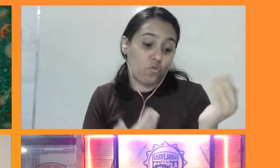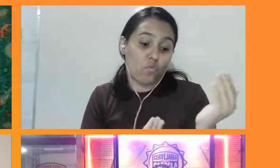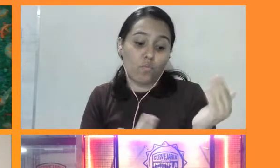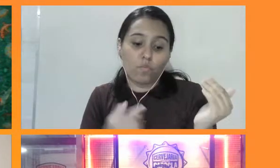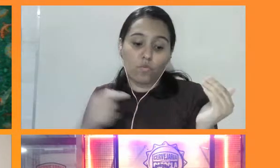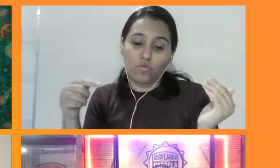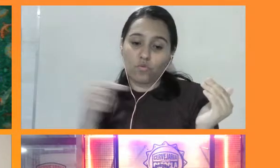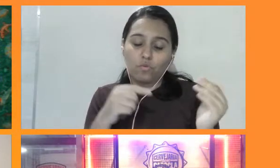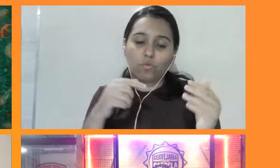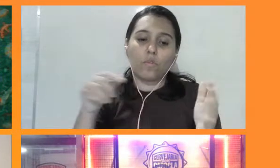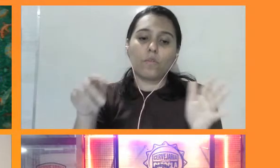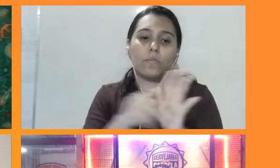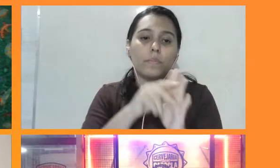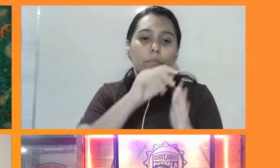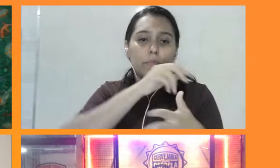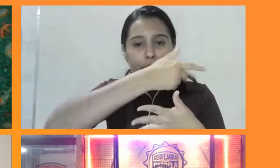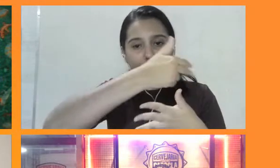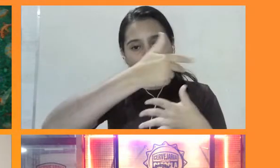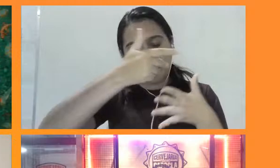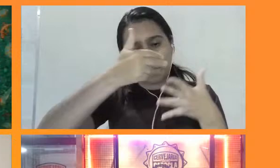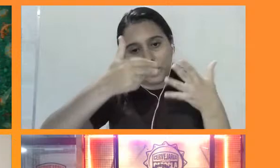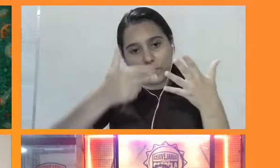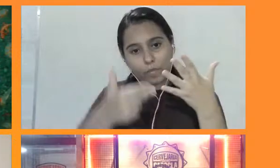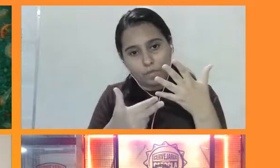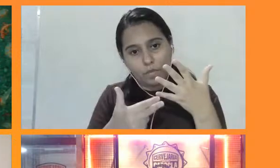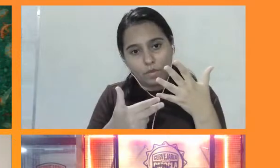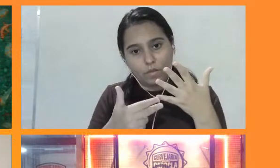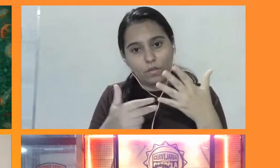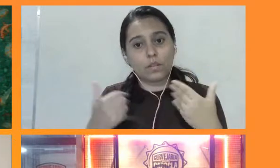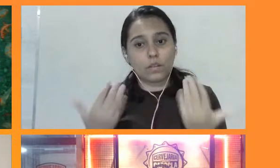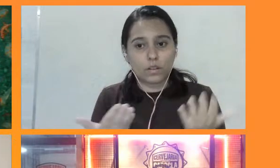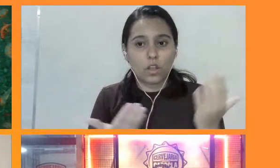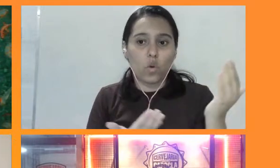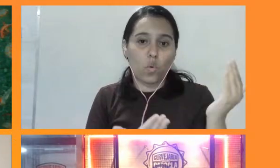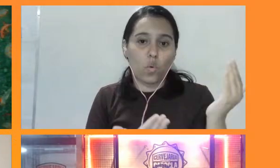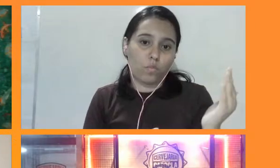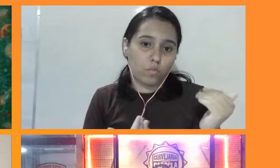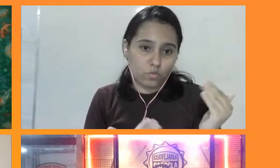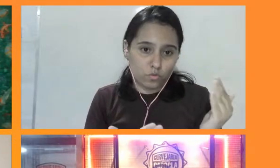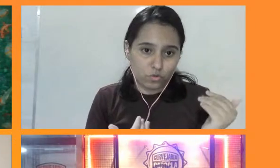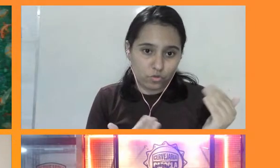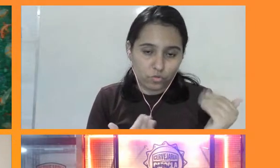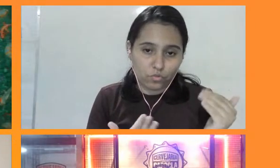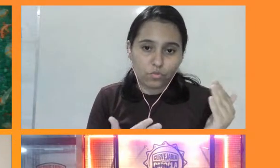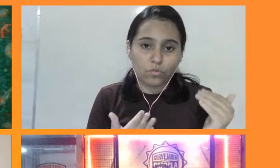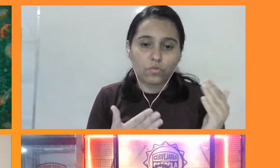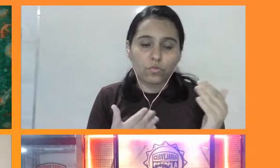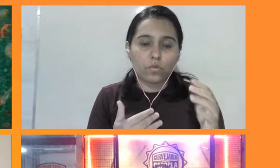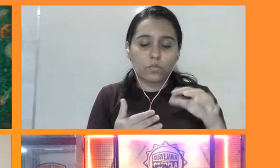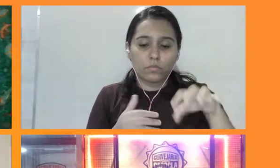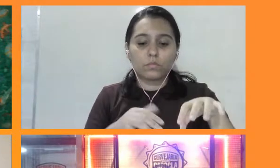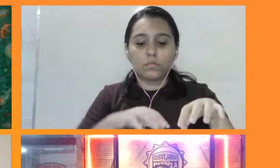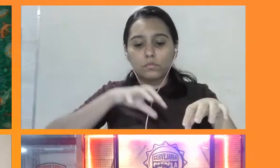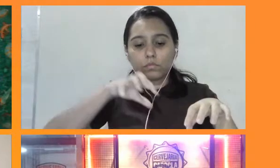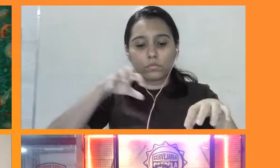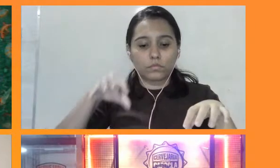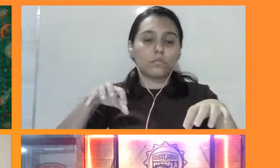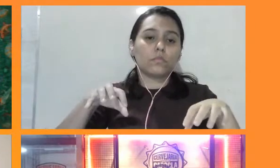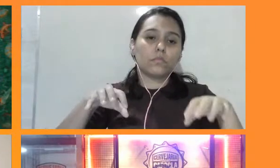muito de socialidade, porque isso faz, por exemplo, os jovens, os neonatos, né, ficarem mais nas periferias das